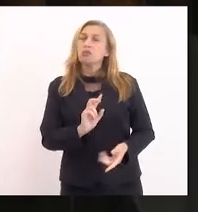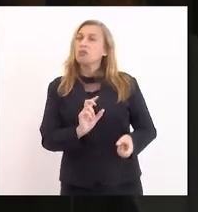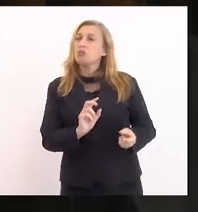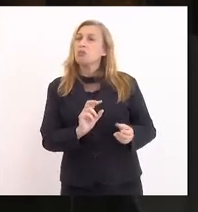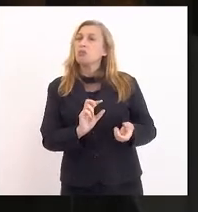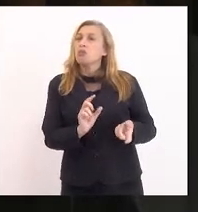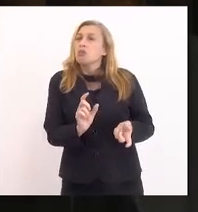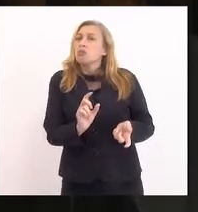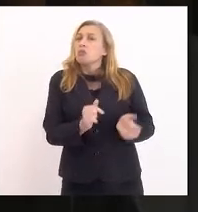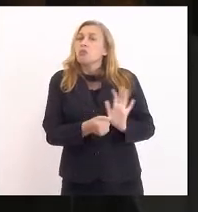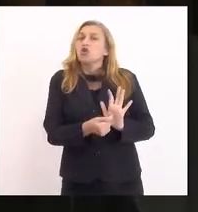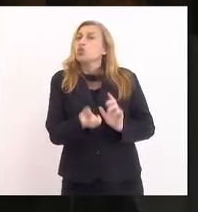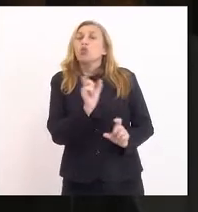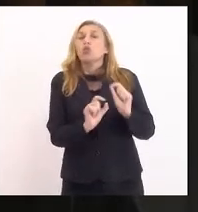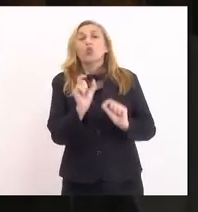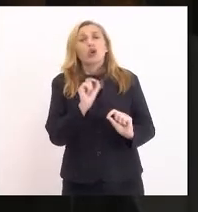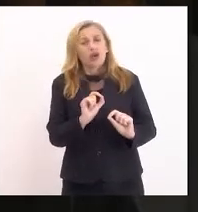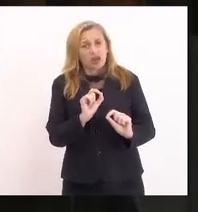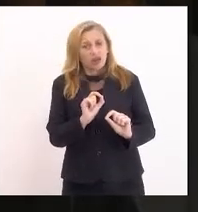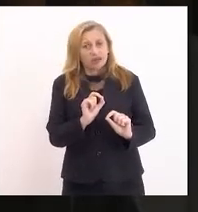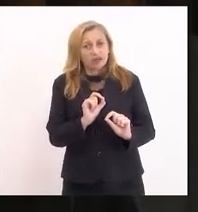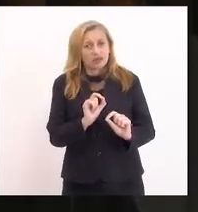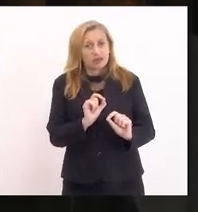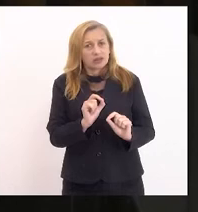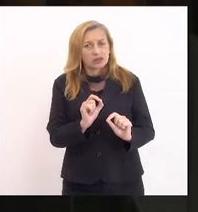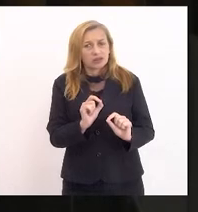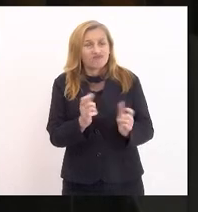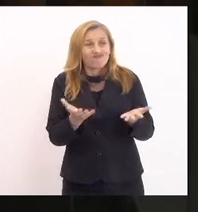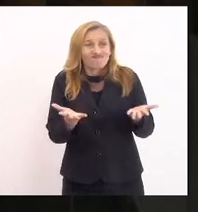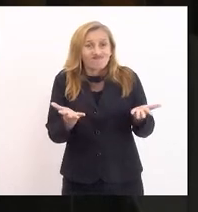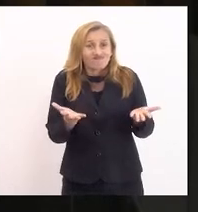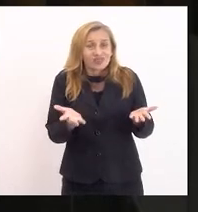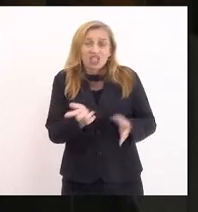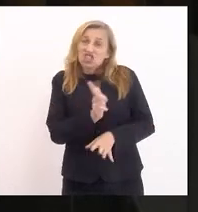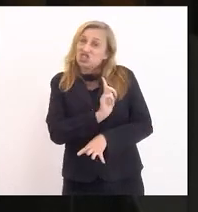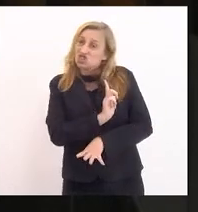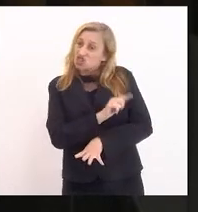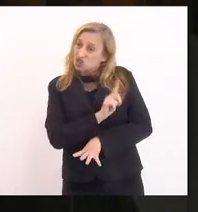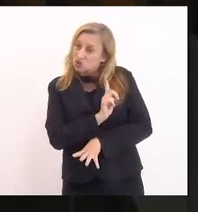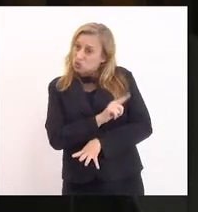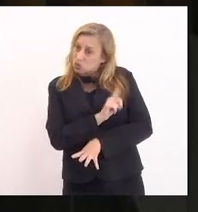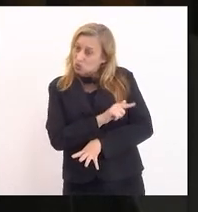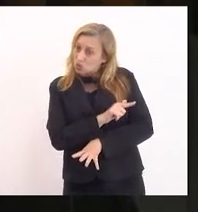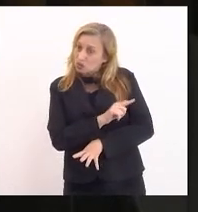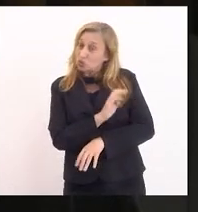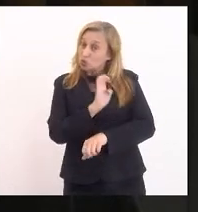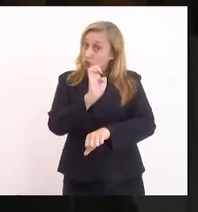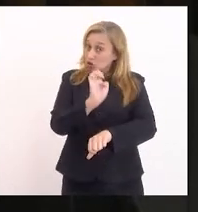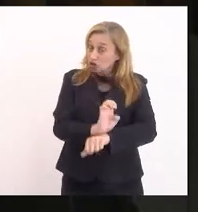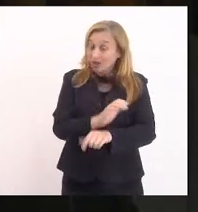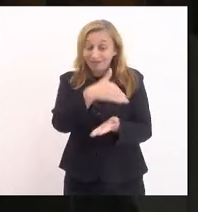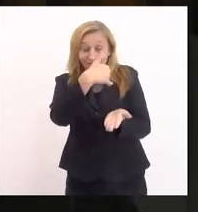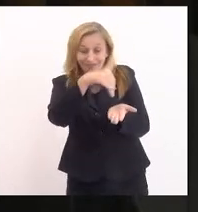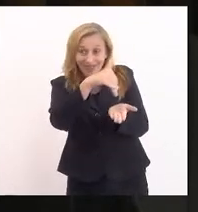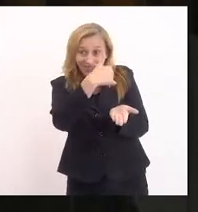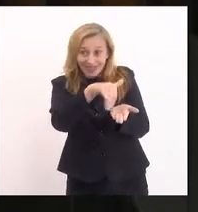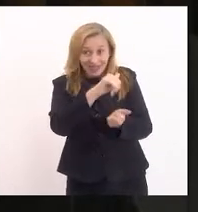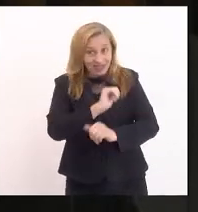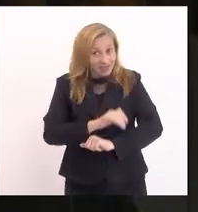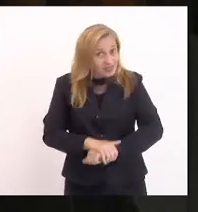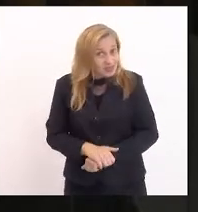que as gestões do Estado das secretarias